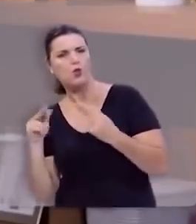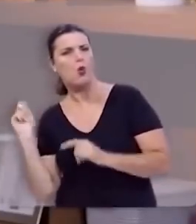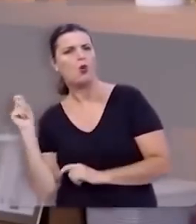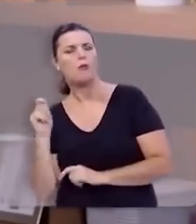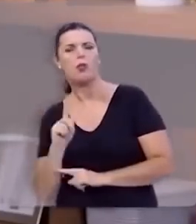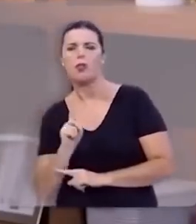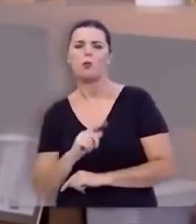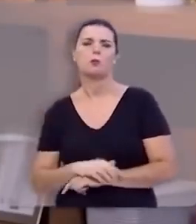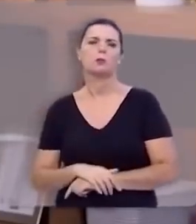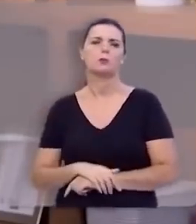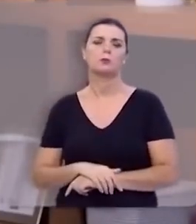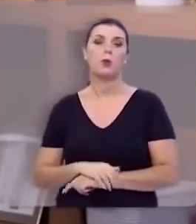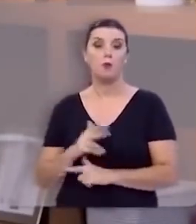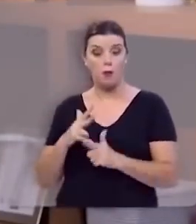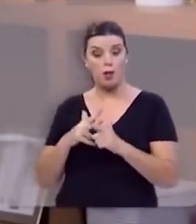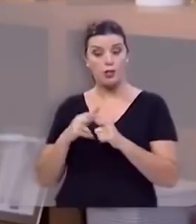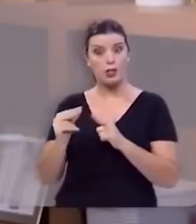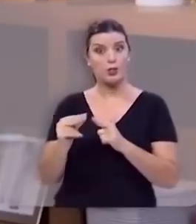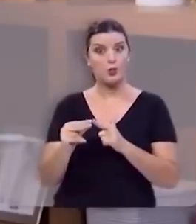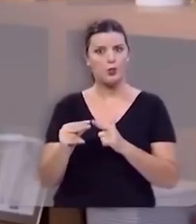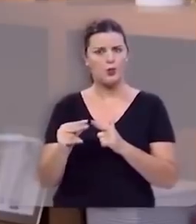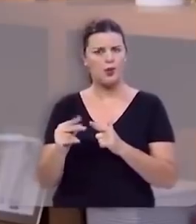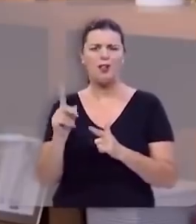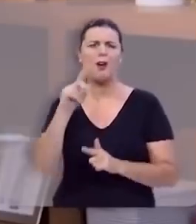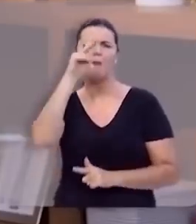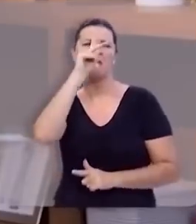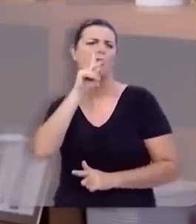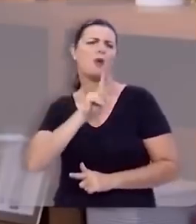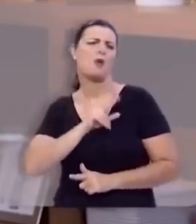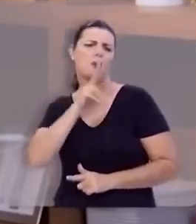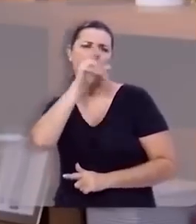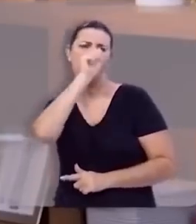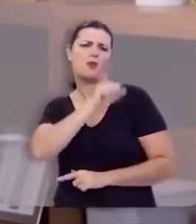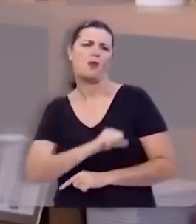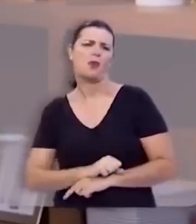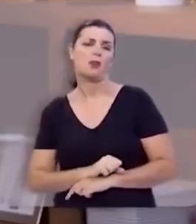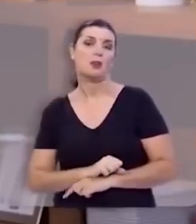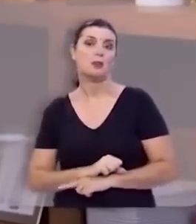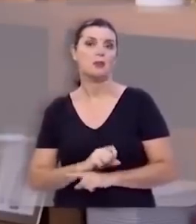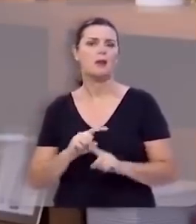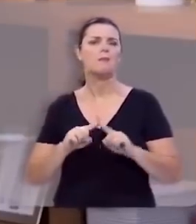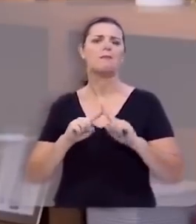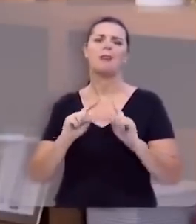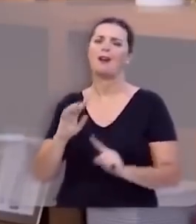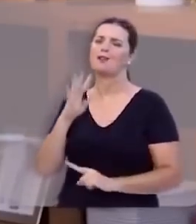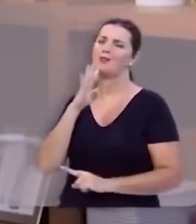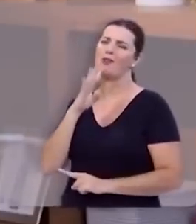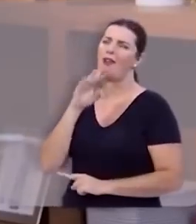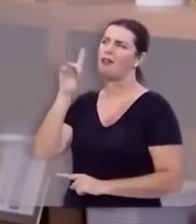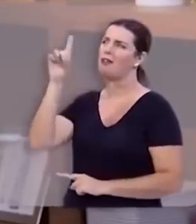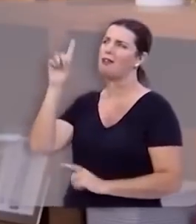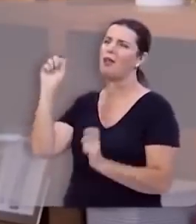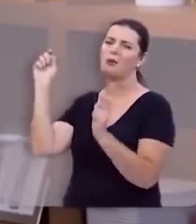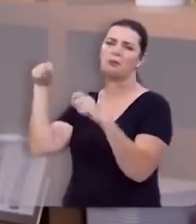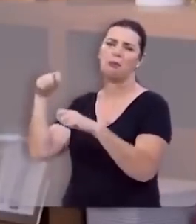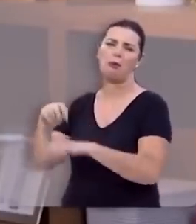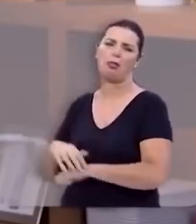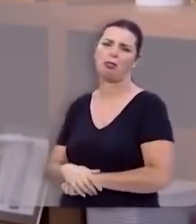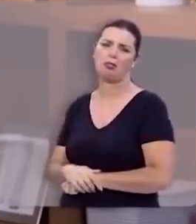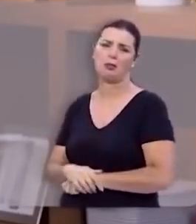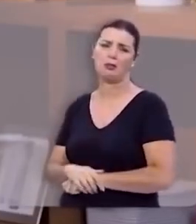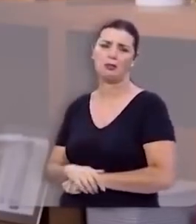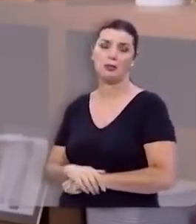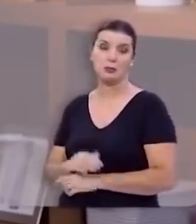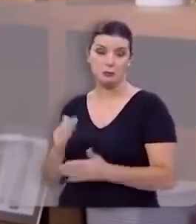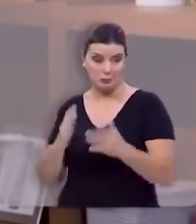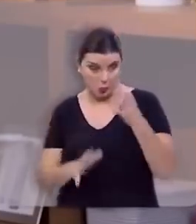O vencedor não é aquele que tem força em si mesmo, mas é aquele que conhece o Deus onipotente. E